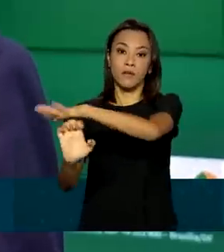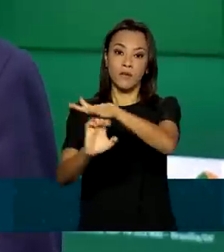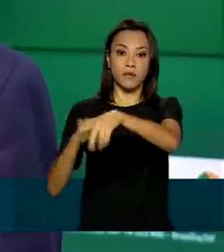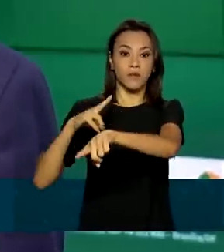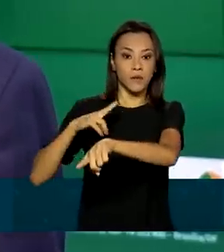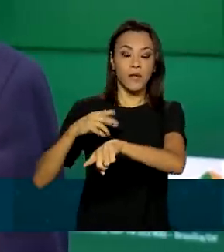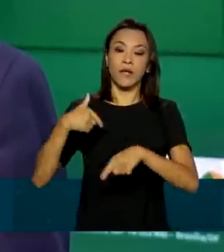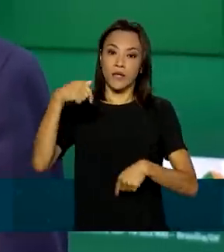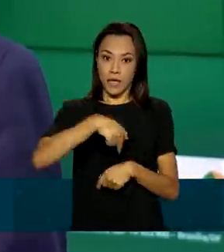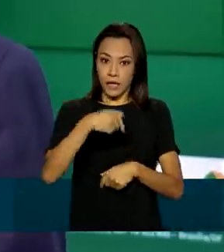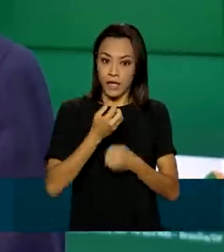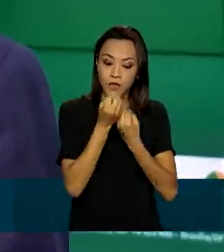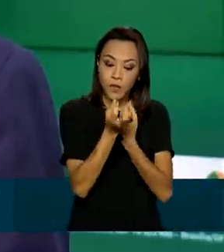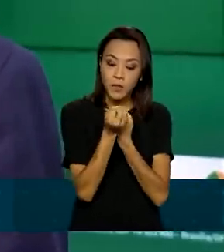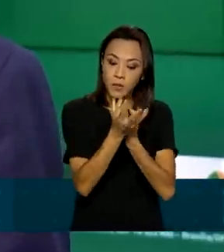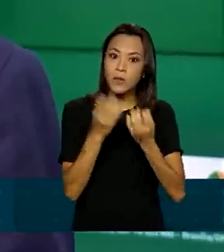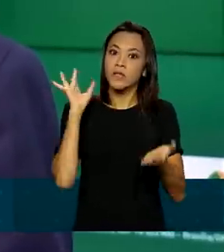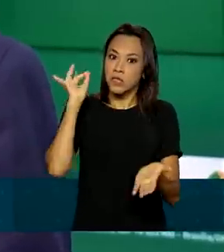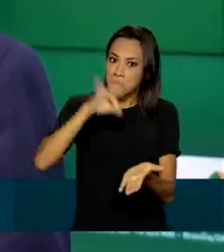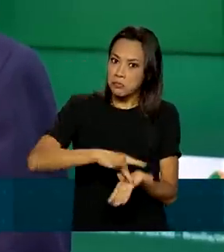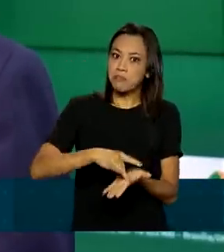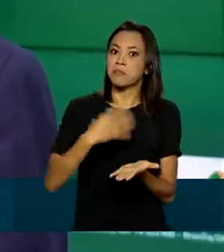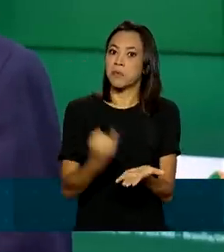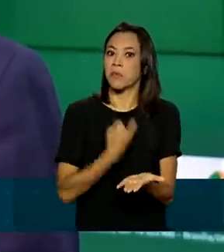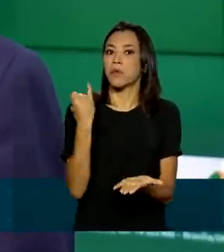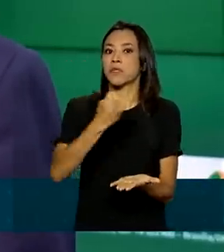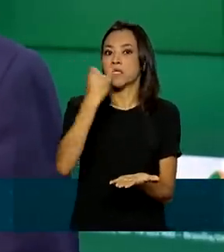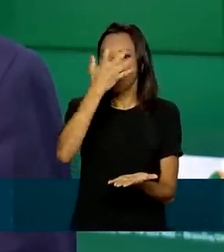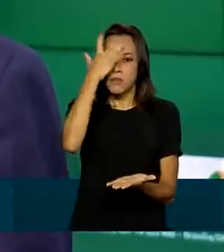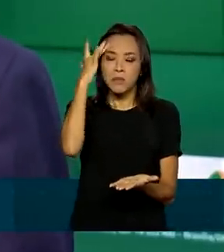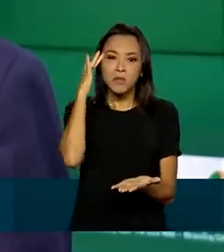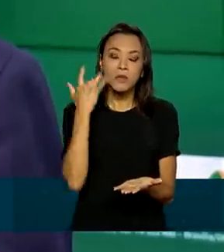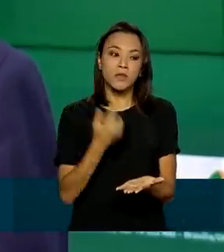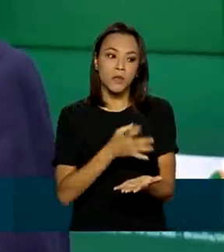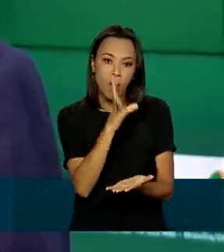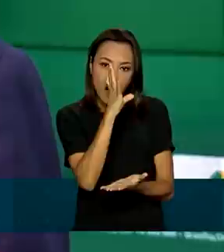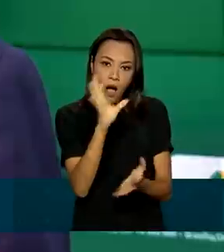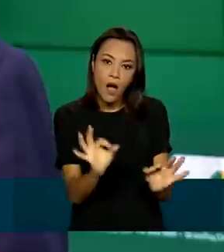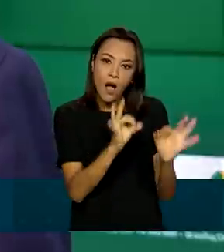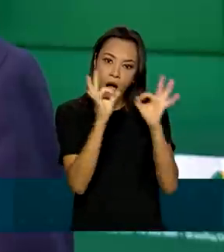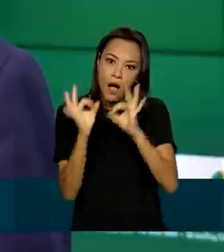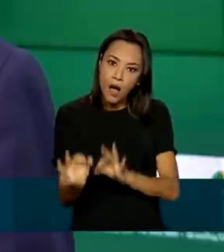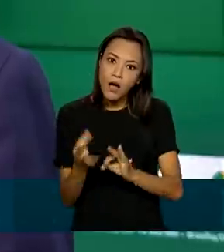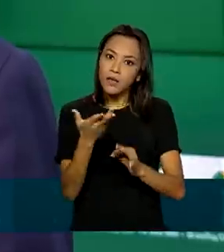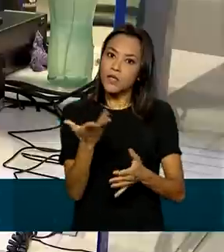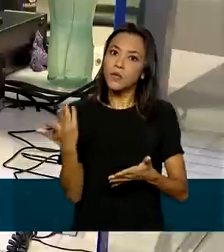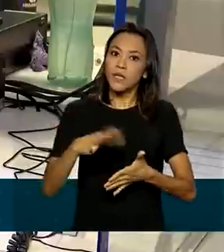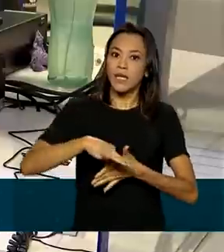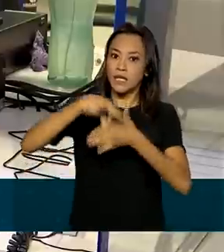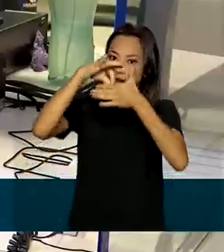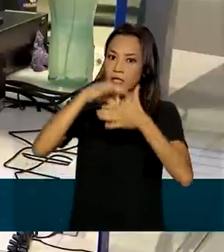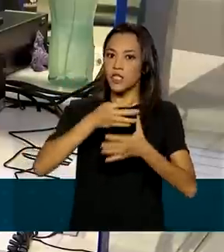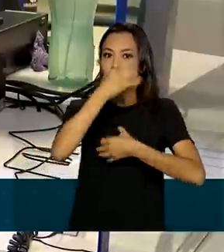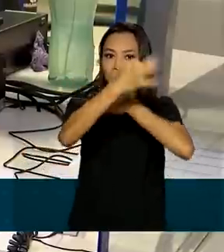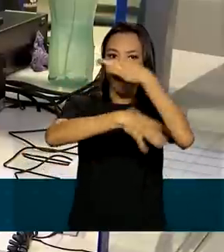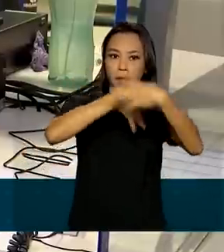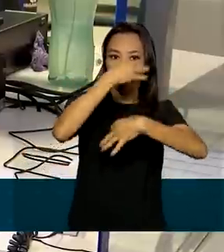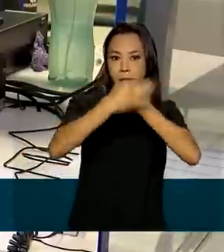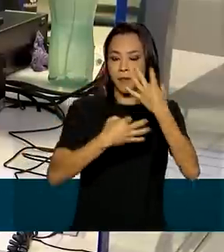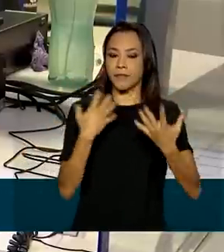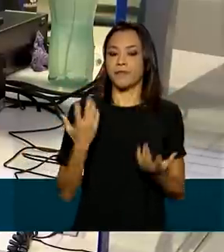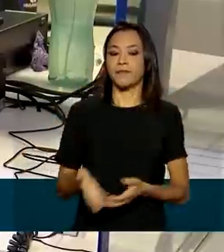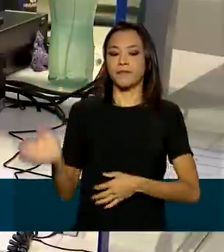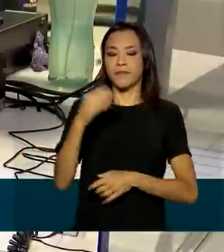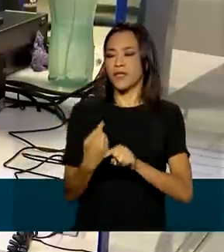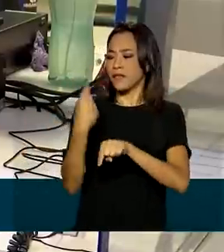está sendo relevante e está sendo consumido pelas pessoas, hoje, líderes de opinião da sociedade brasileira. Desde 2019,